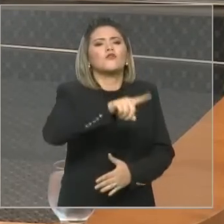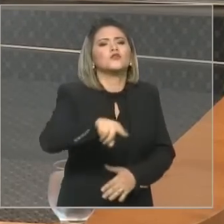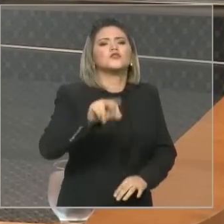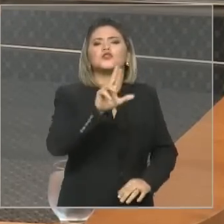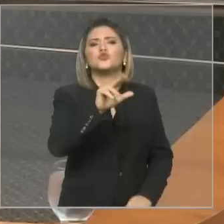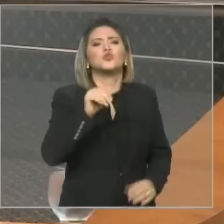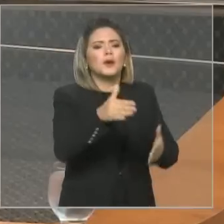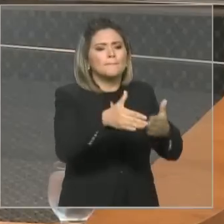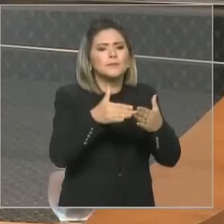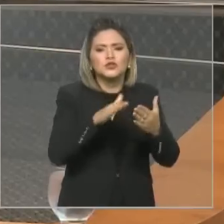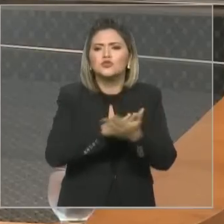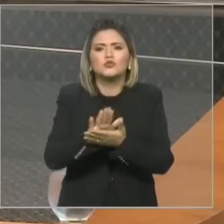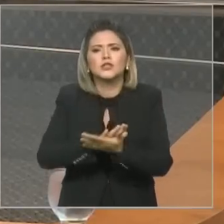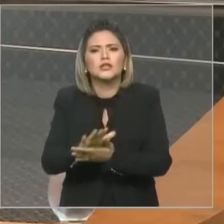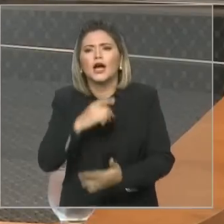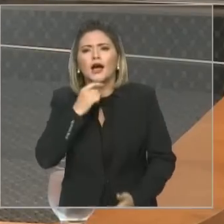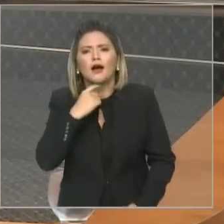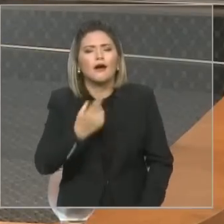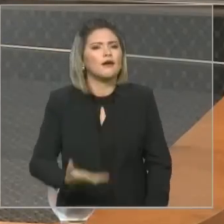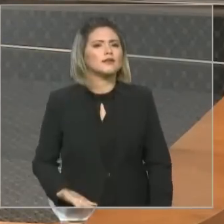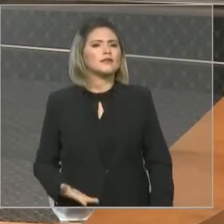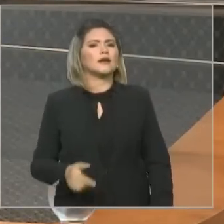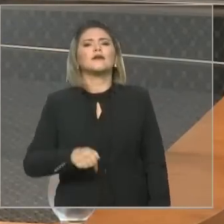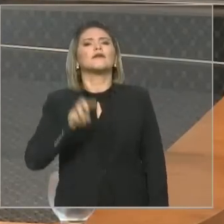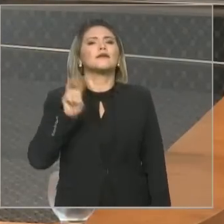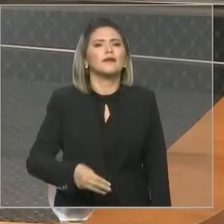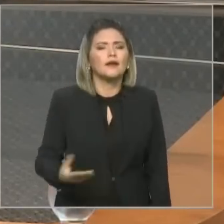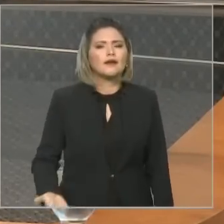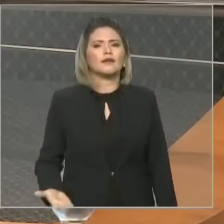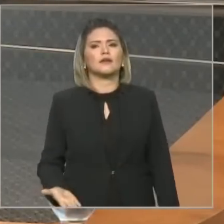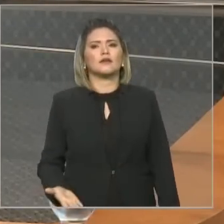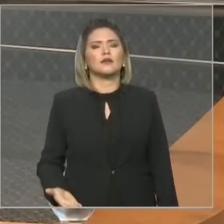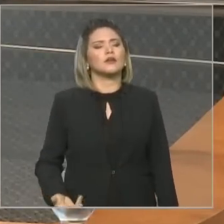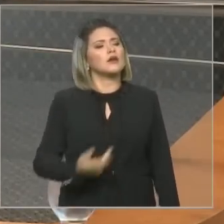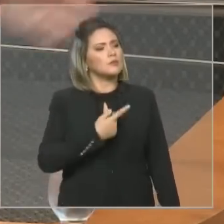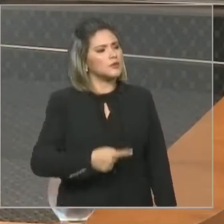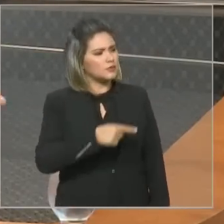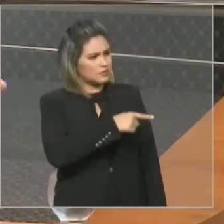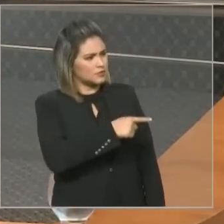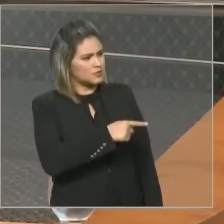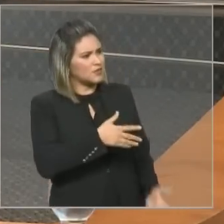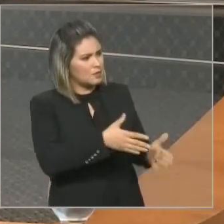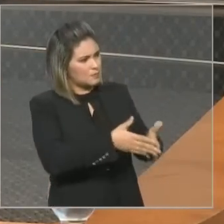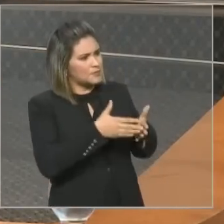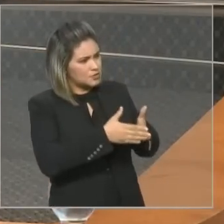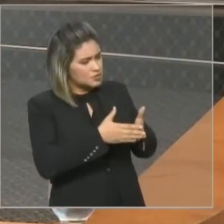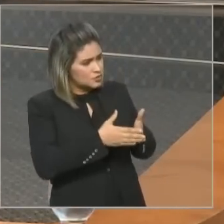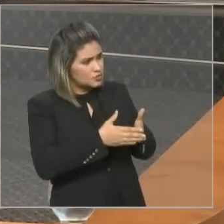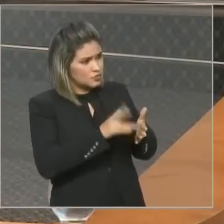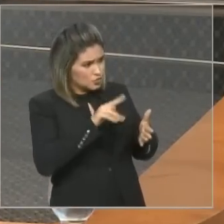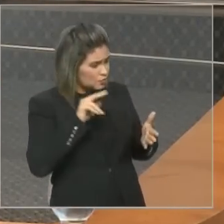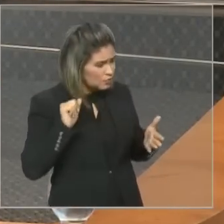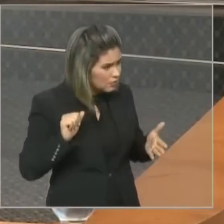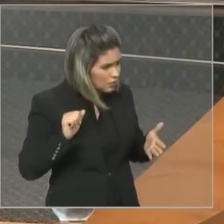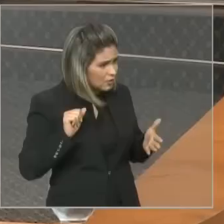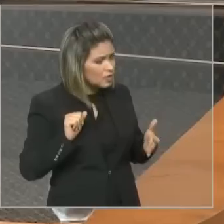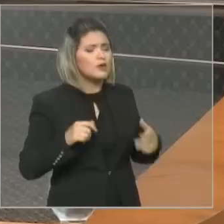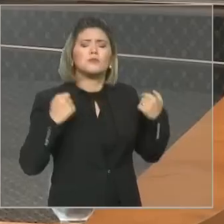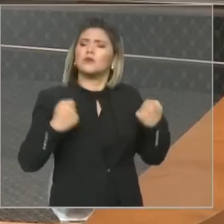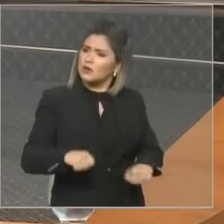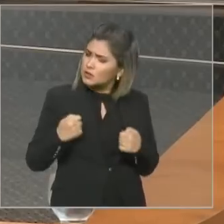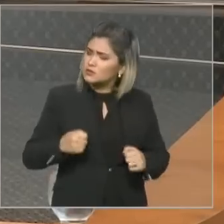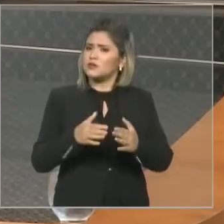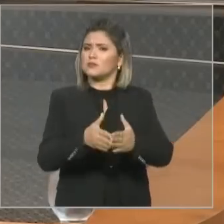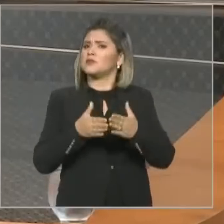Qual o político aqui que não pede? Presidente, deixou de pedir alguma coisa por alguém? Você tem que pedir. Você tem que pedir. Ou